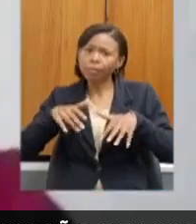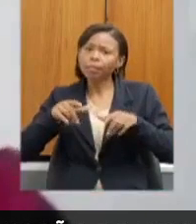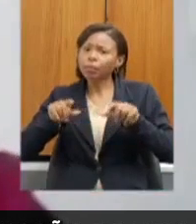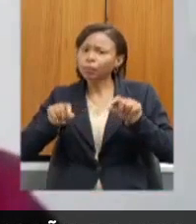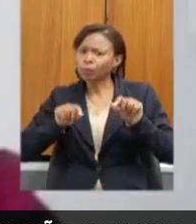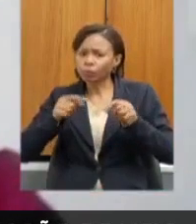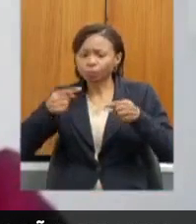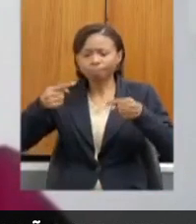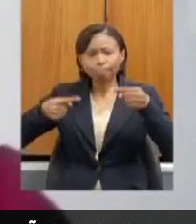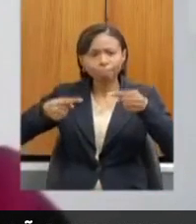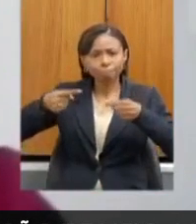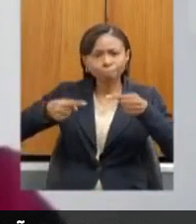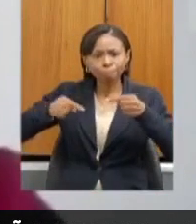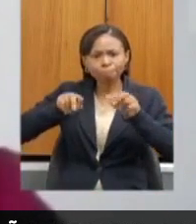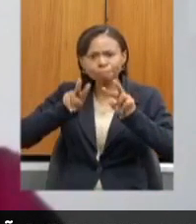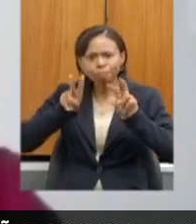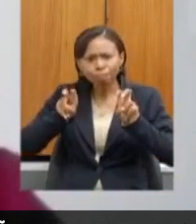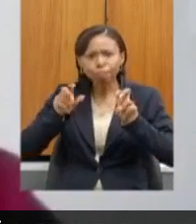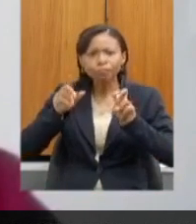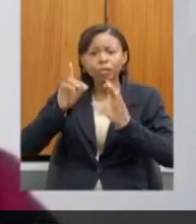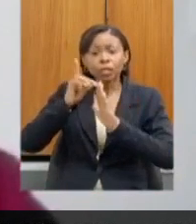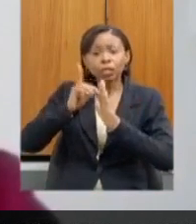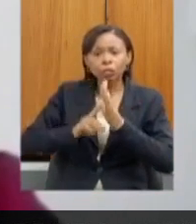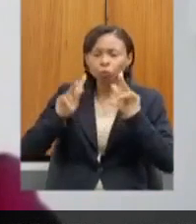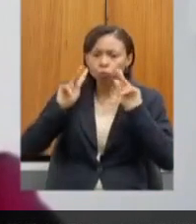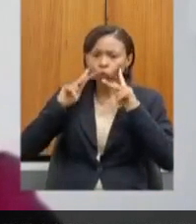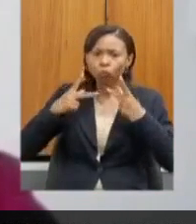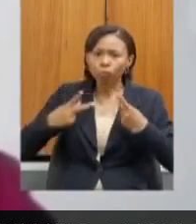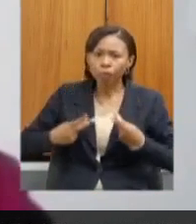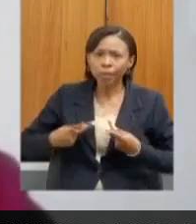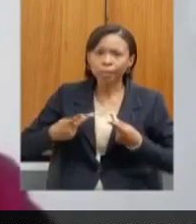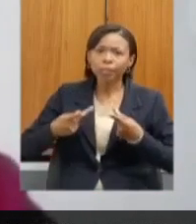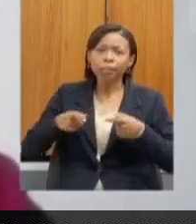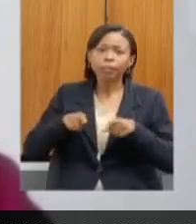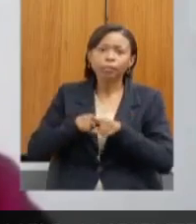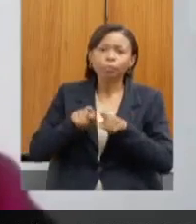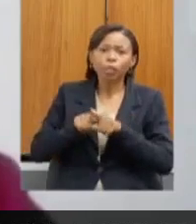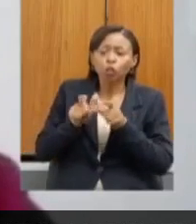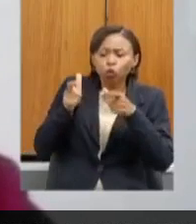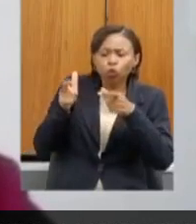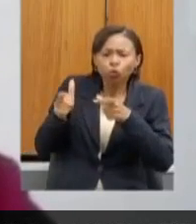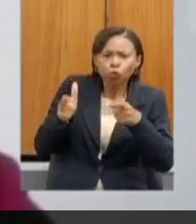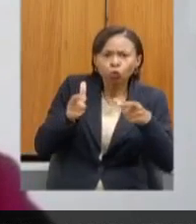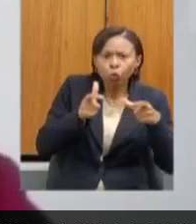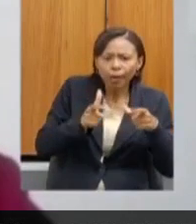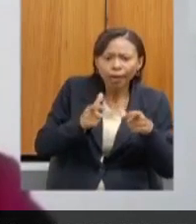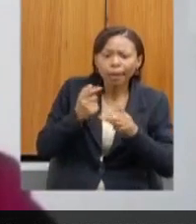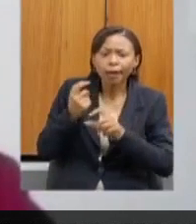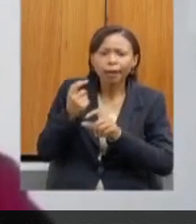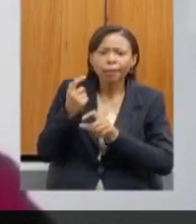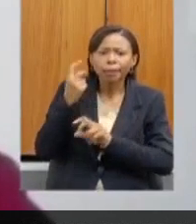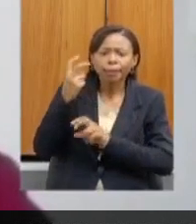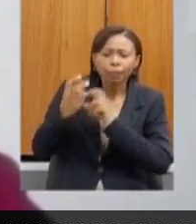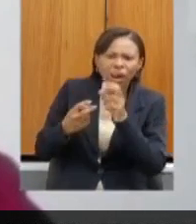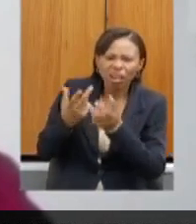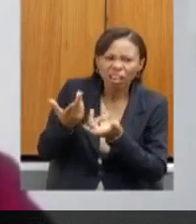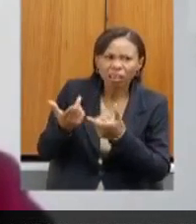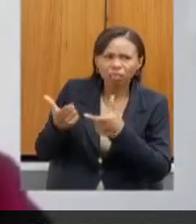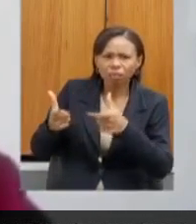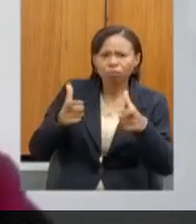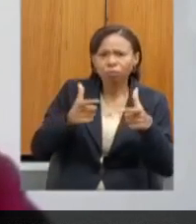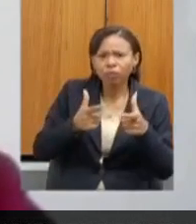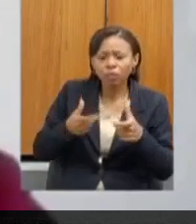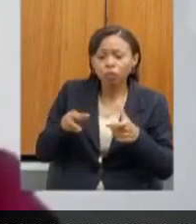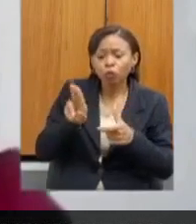principalmente a permanecer nas áreas de criação de parques, o direito humano ao uso da água e da terra, pensar